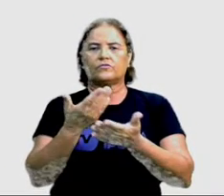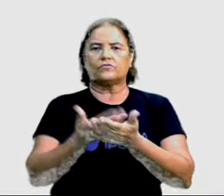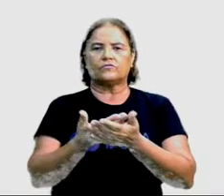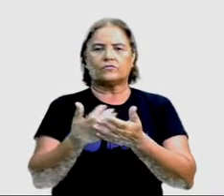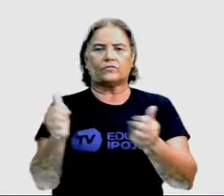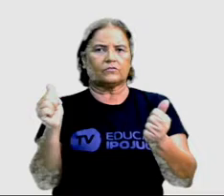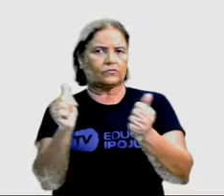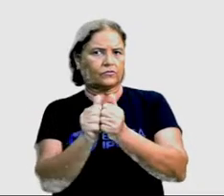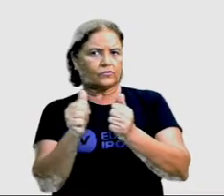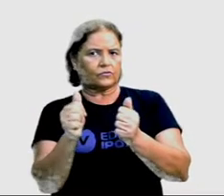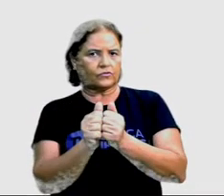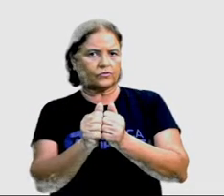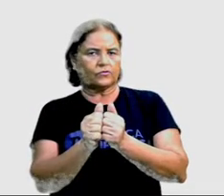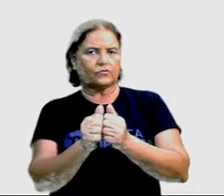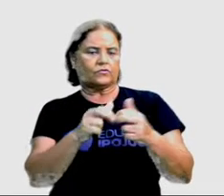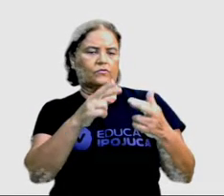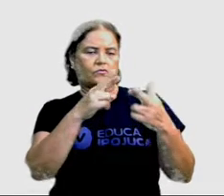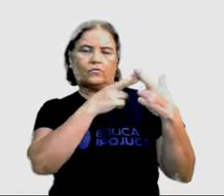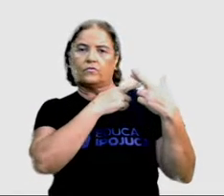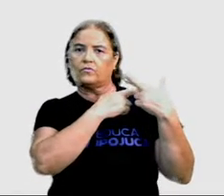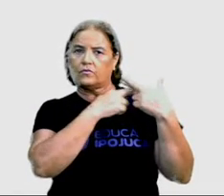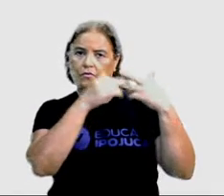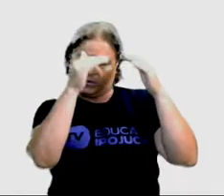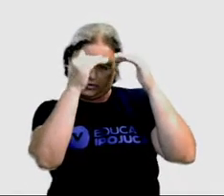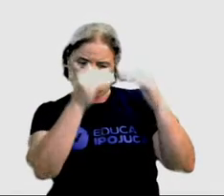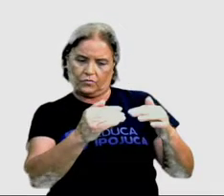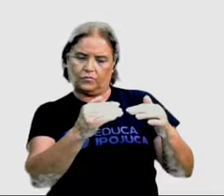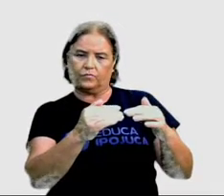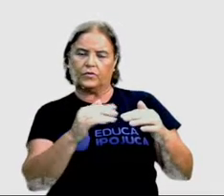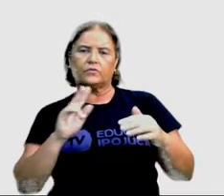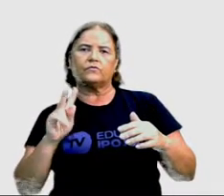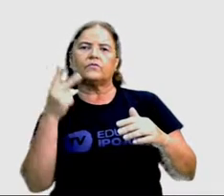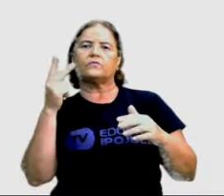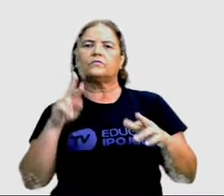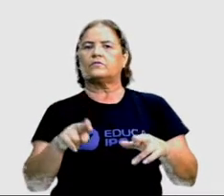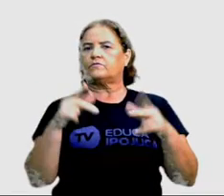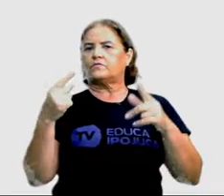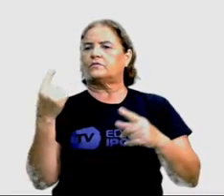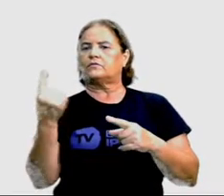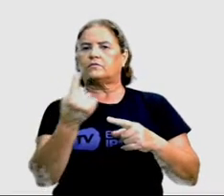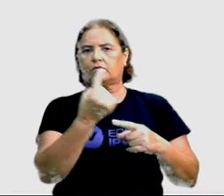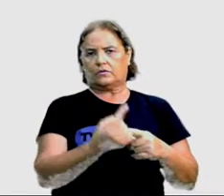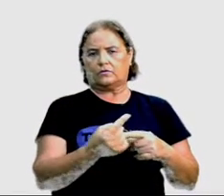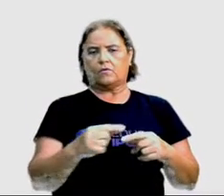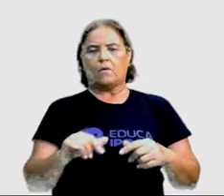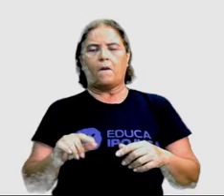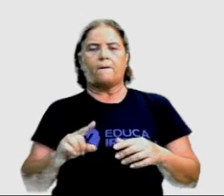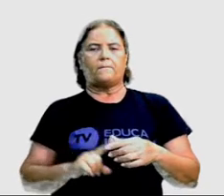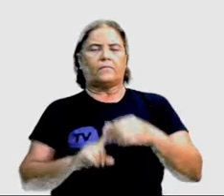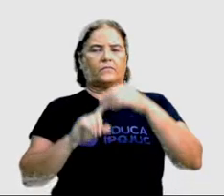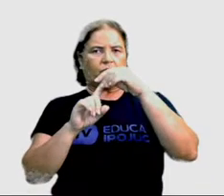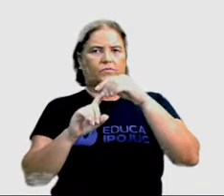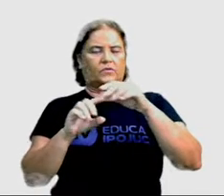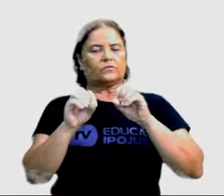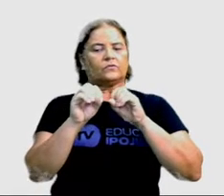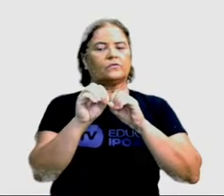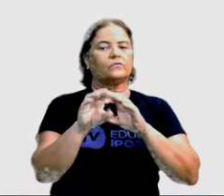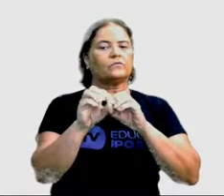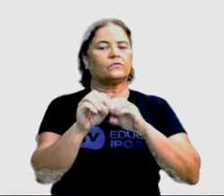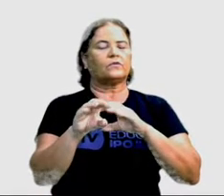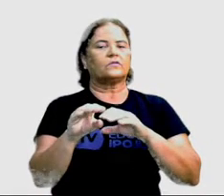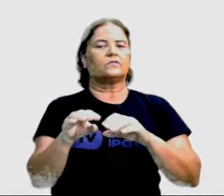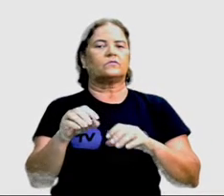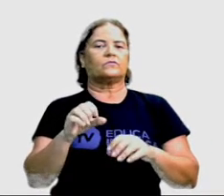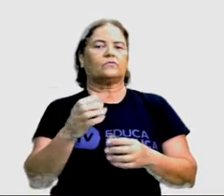respeito, valorizando as diferenças de cada um, principalmente na educação de jovens e adultos. A